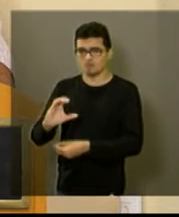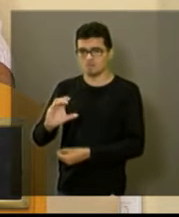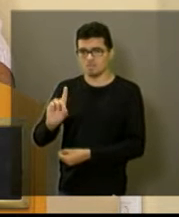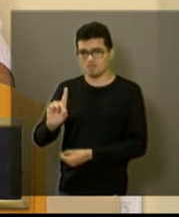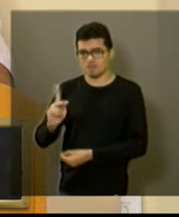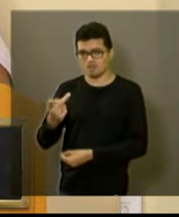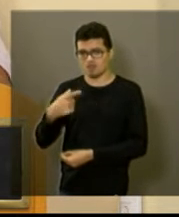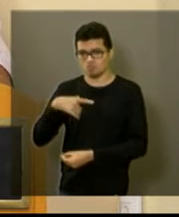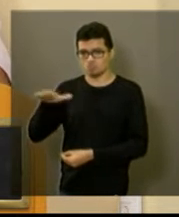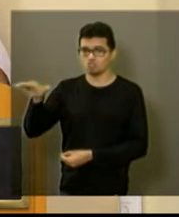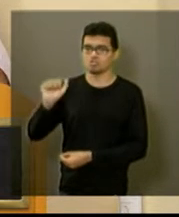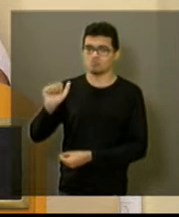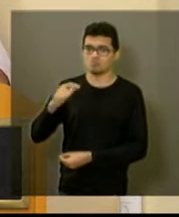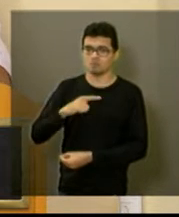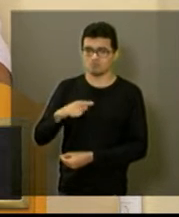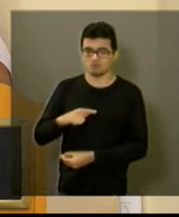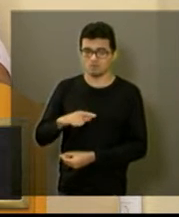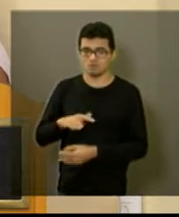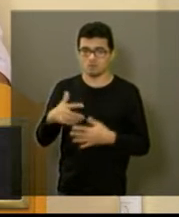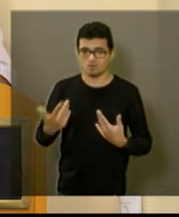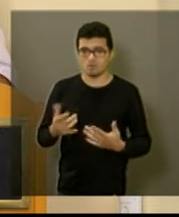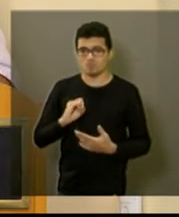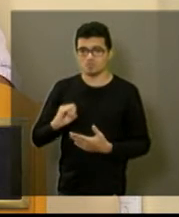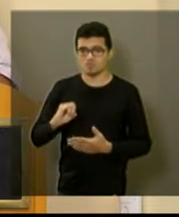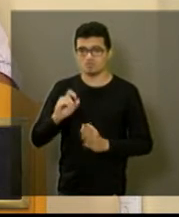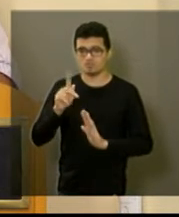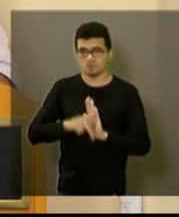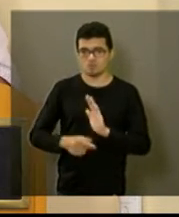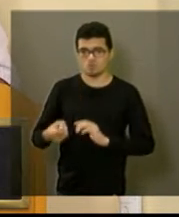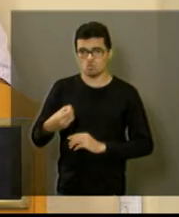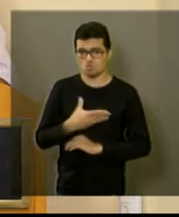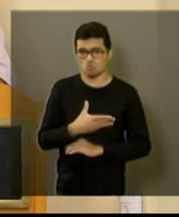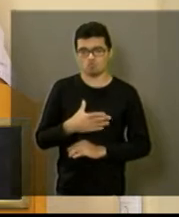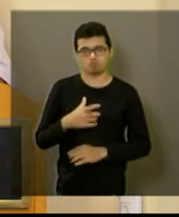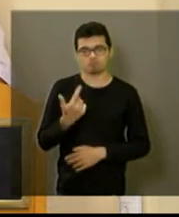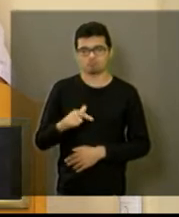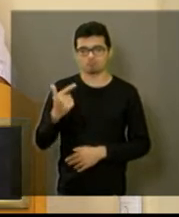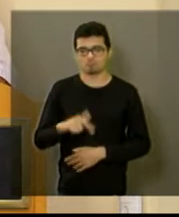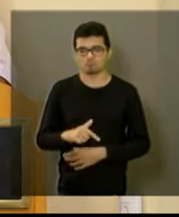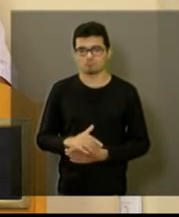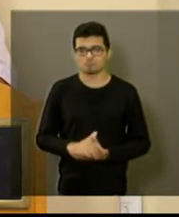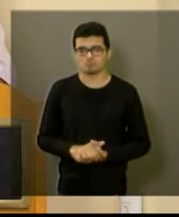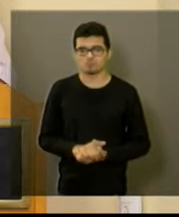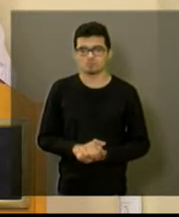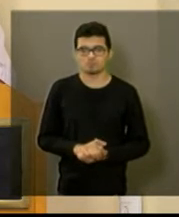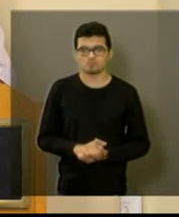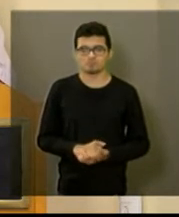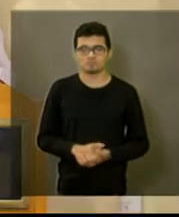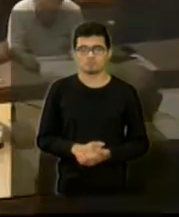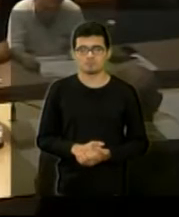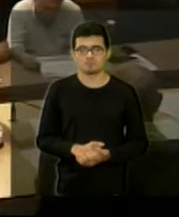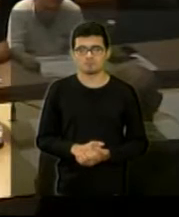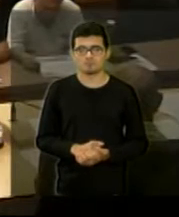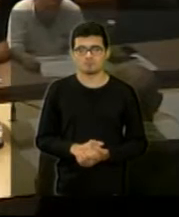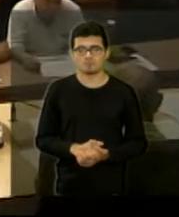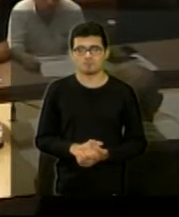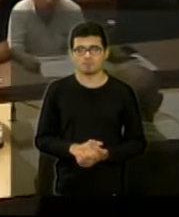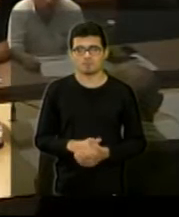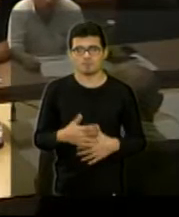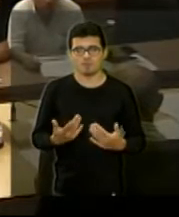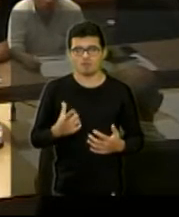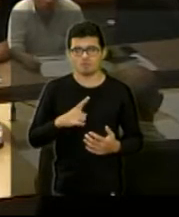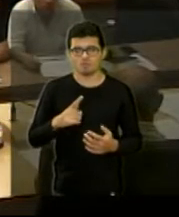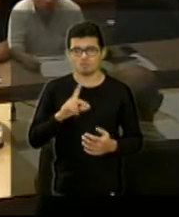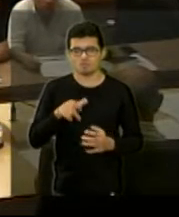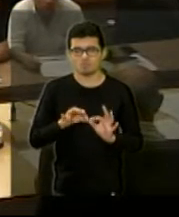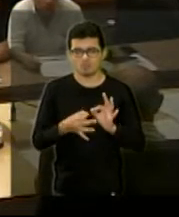convoca. Porém, projeto novo de construção pelo CDHU também não temos. Hoje, mas o debate é mais financeiro,